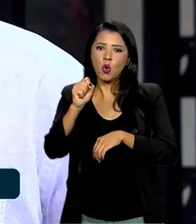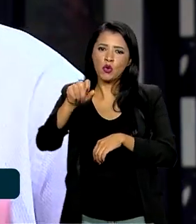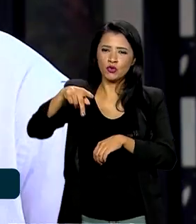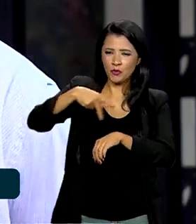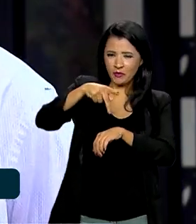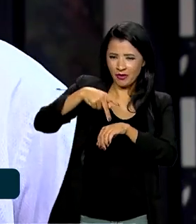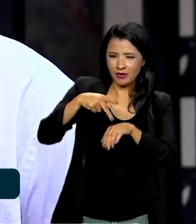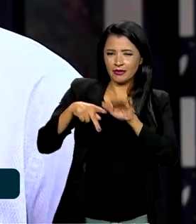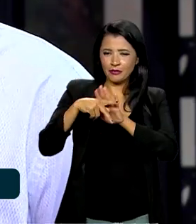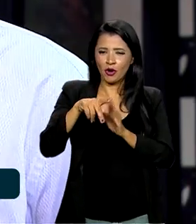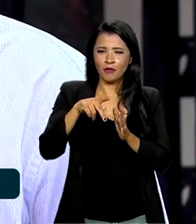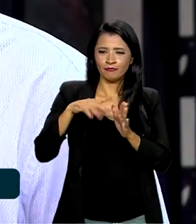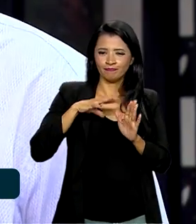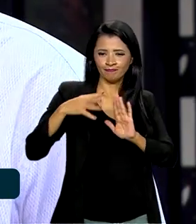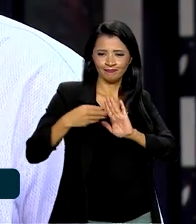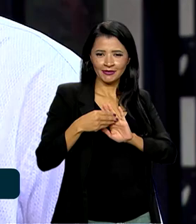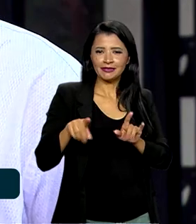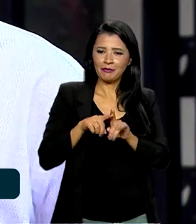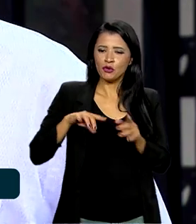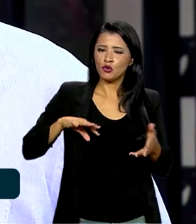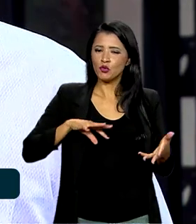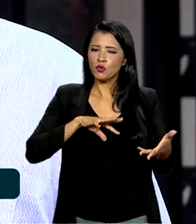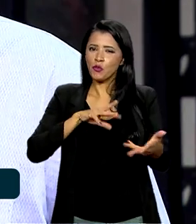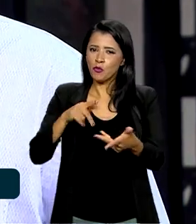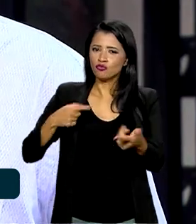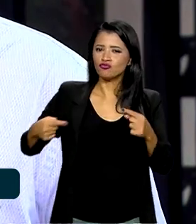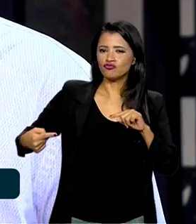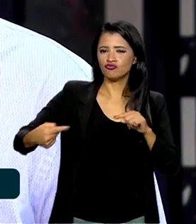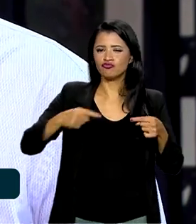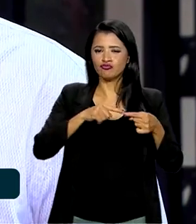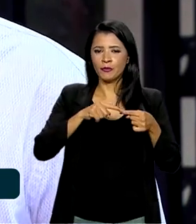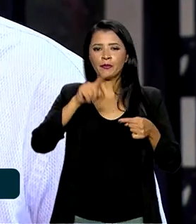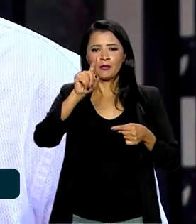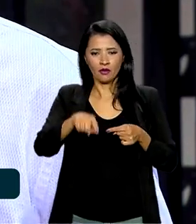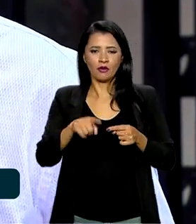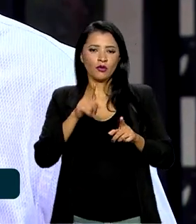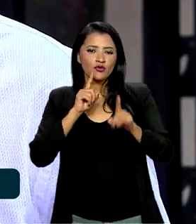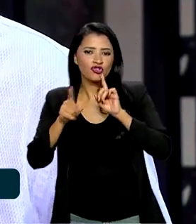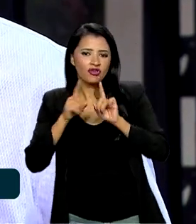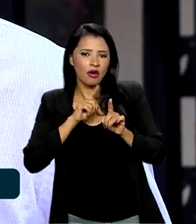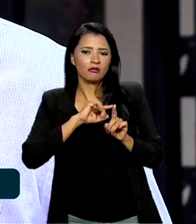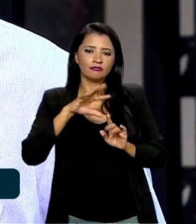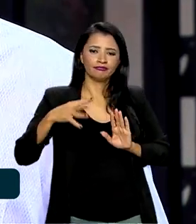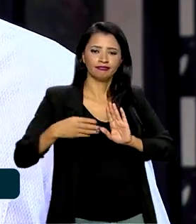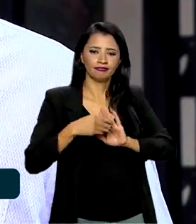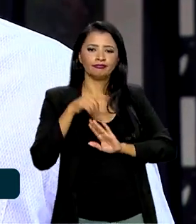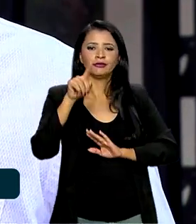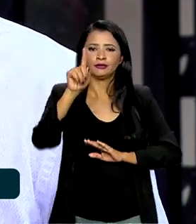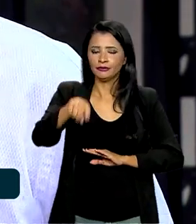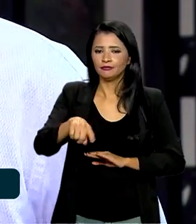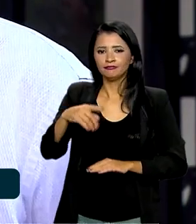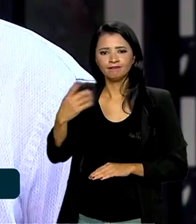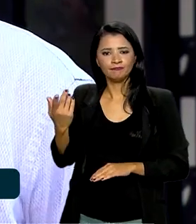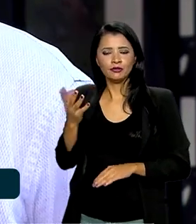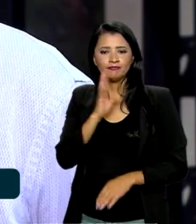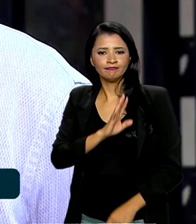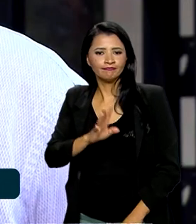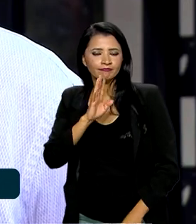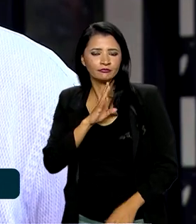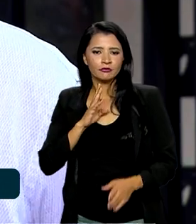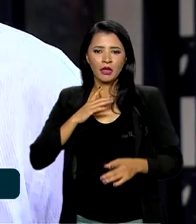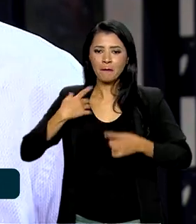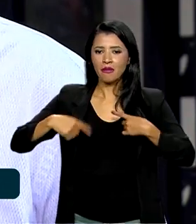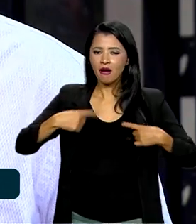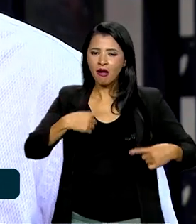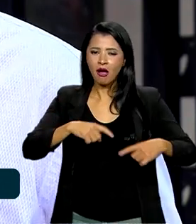amazônicos, e com o mundo de uma forma em geral. Então, os diálogos amazônicos foram uma coisa muito bacana. Foi um debate